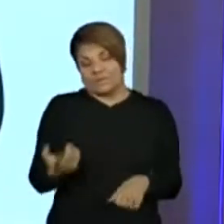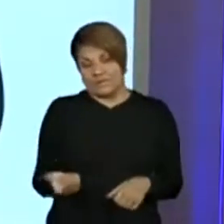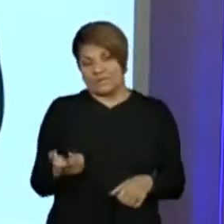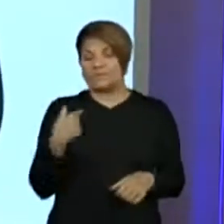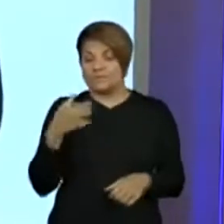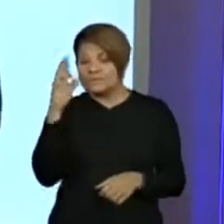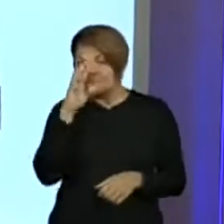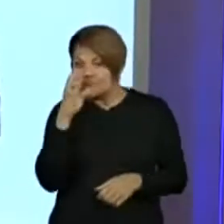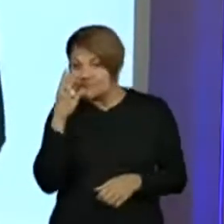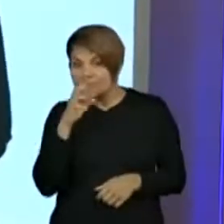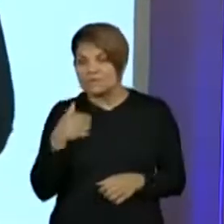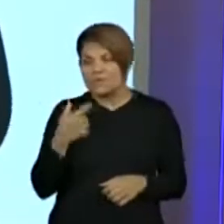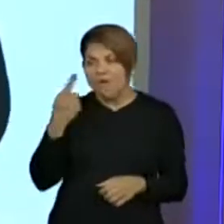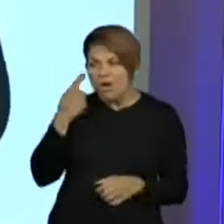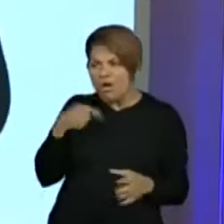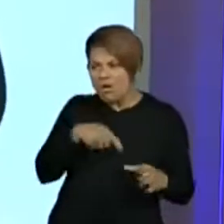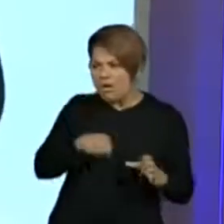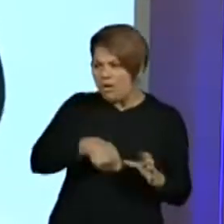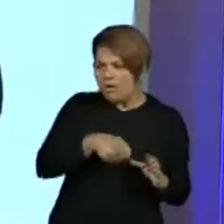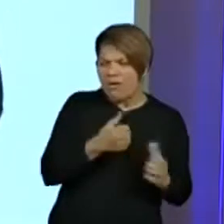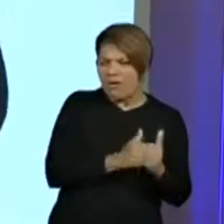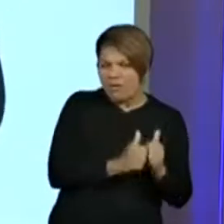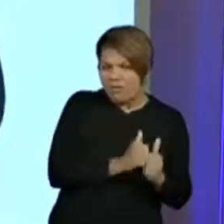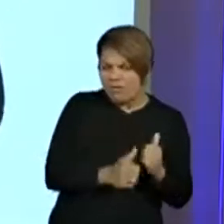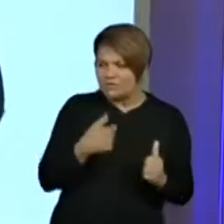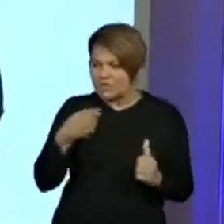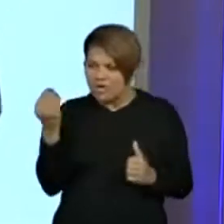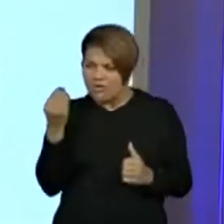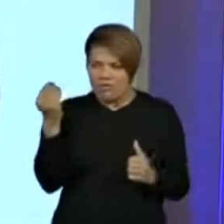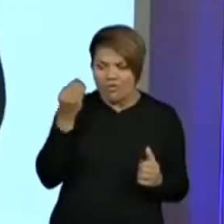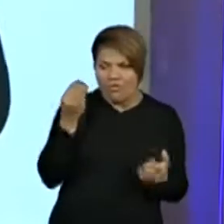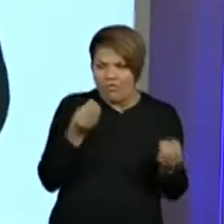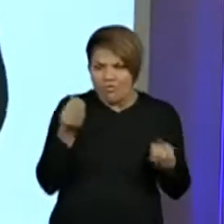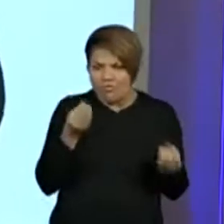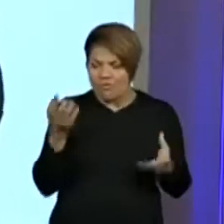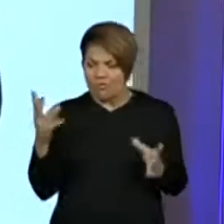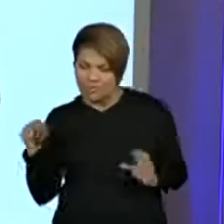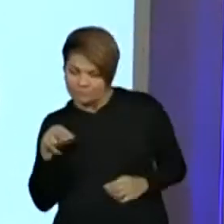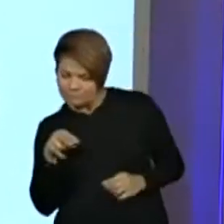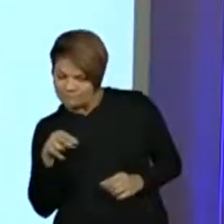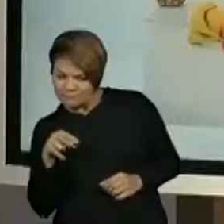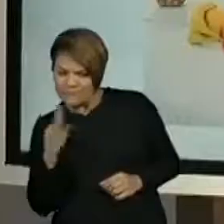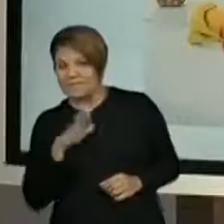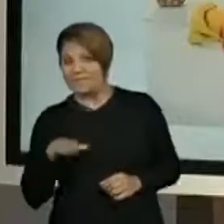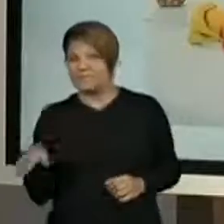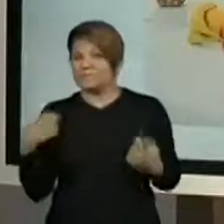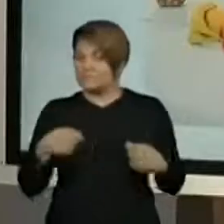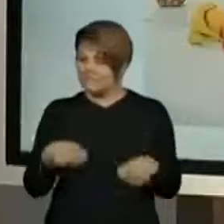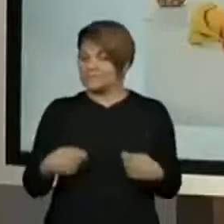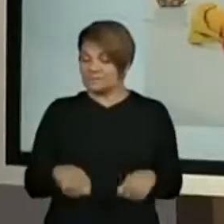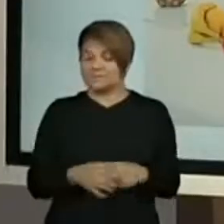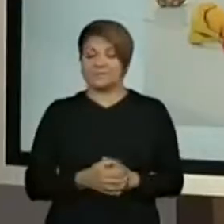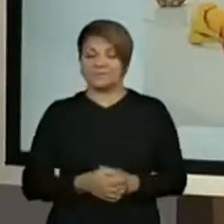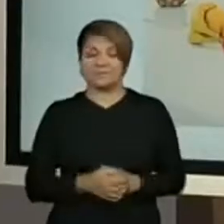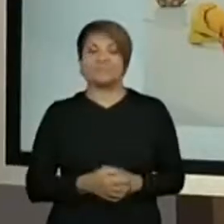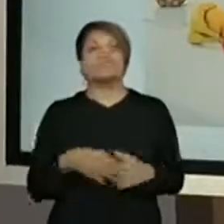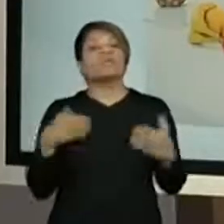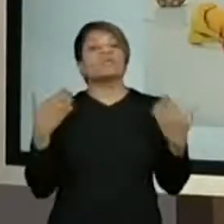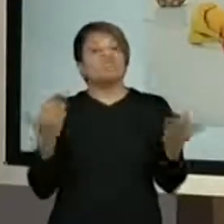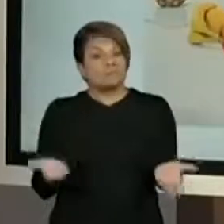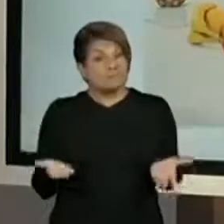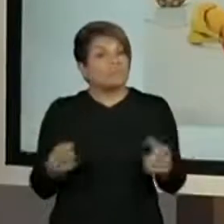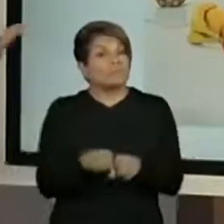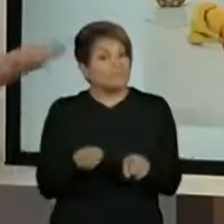chamar, né? Pra ver, olha como faz um arroz, olha como faz isso. É importante eles estarem vivenciando essas situações. Exatamente. E além disso,